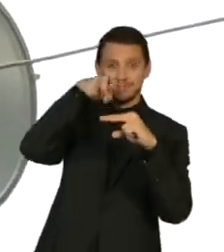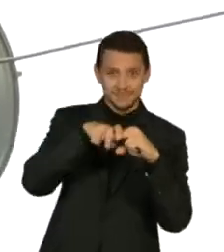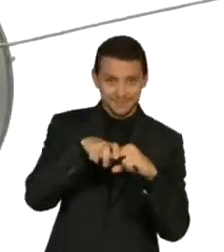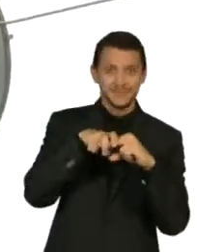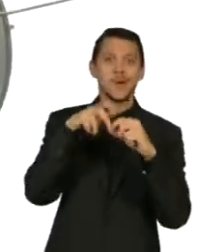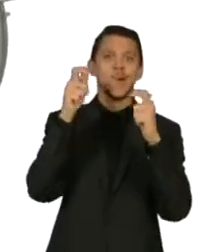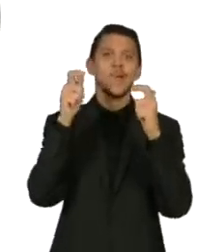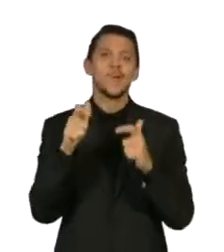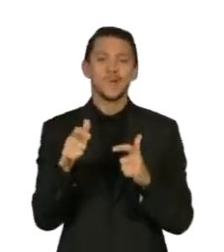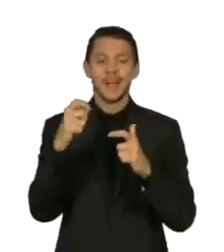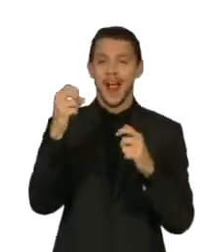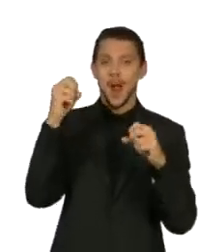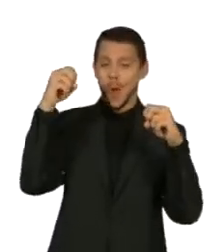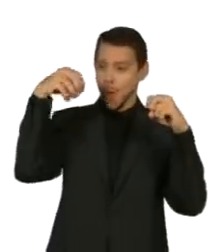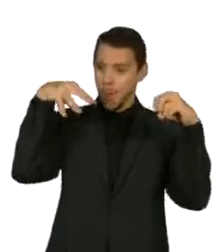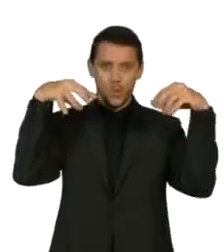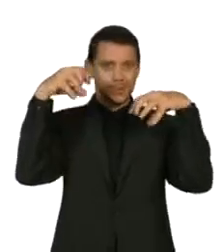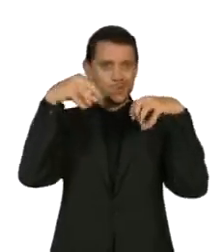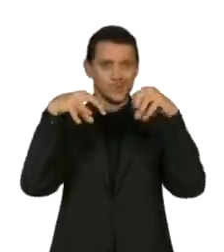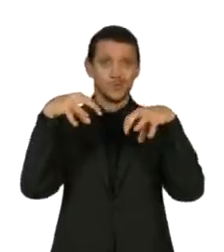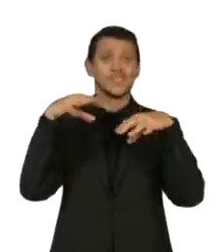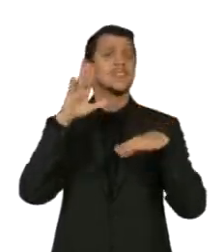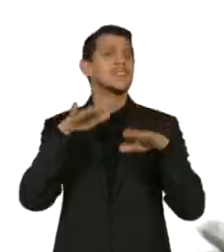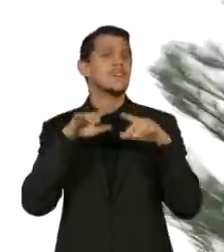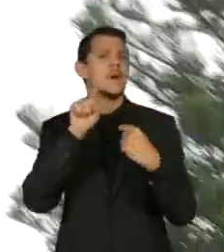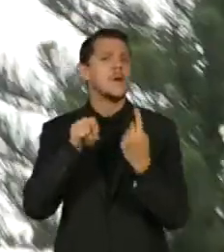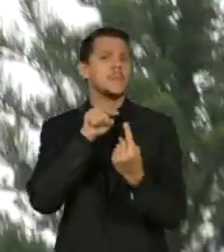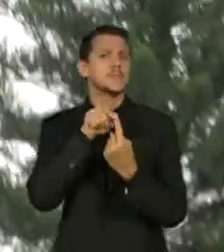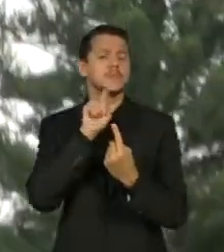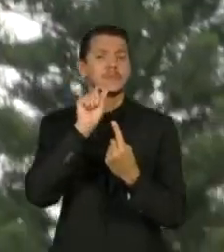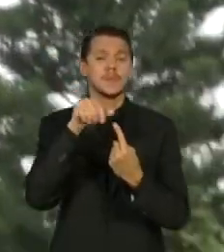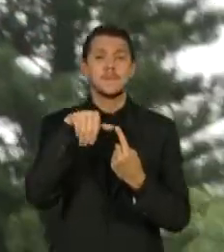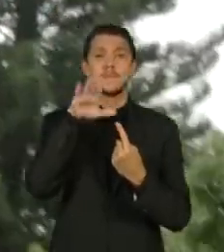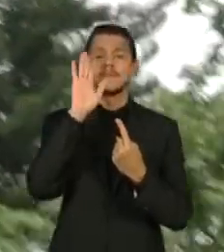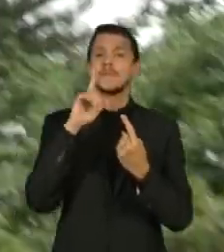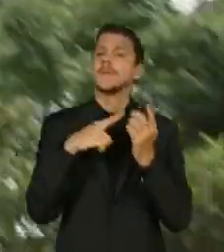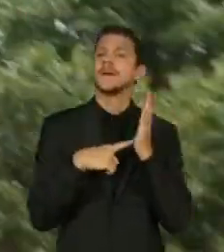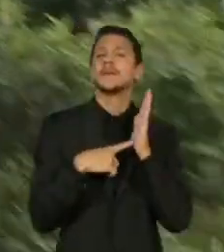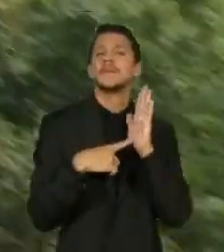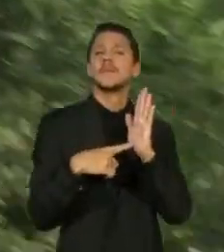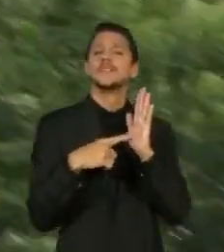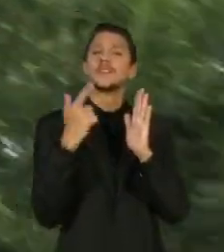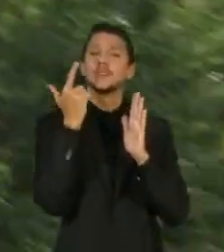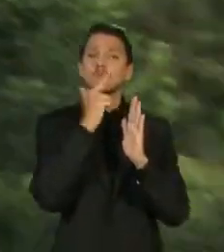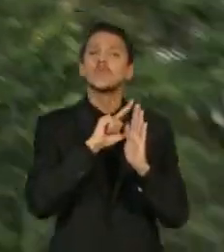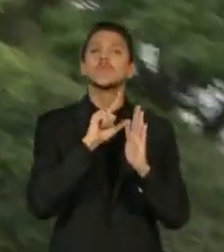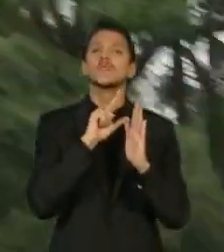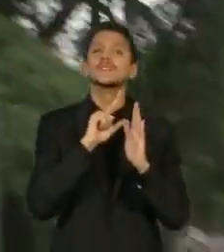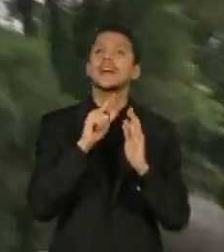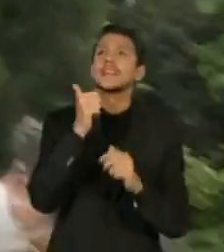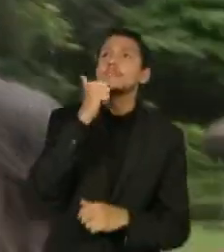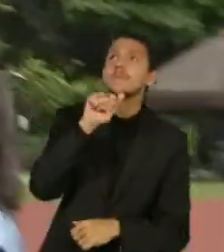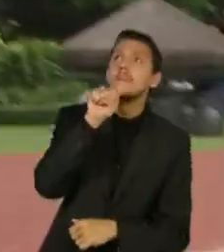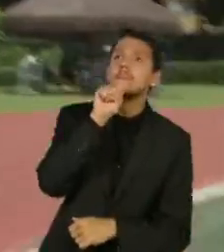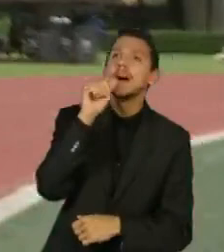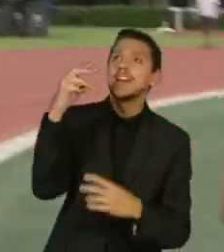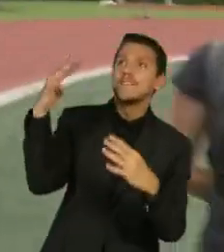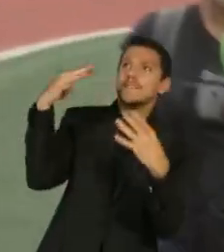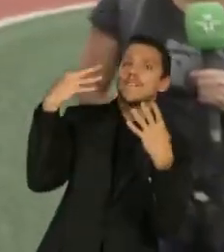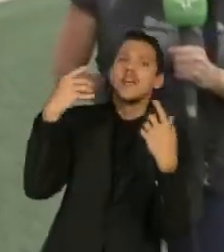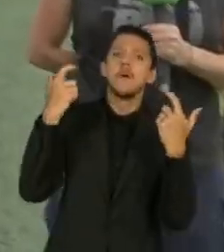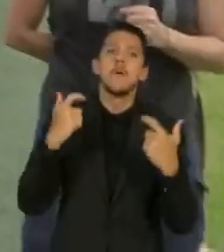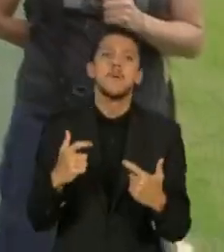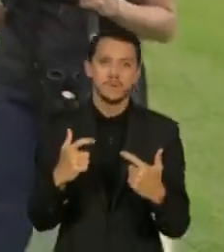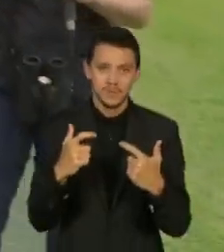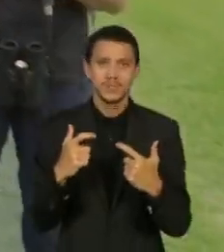iluminação, provavelmente para ficar mais visível e conseguir chamar a mãe. Ele está procurando